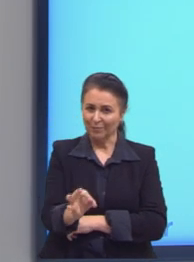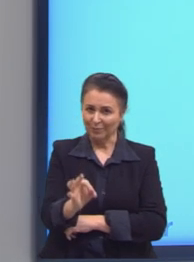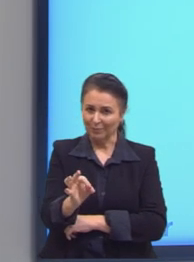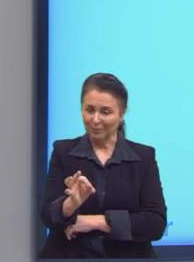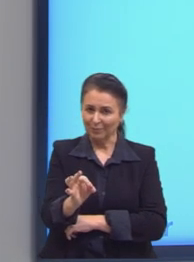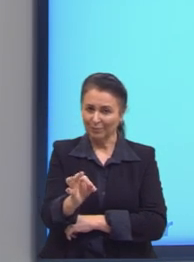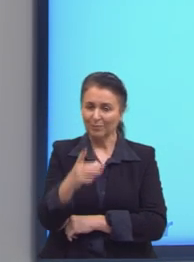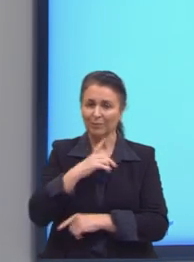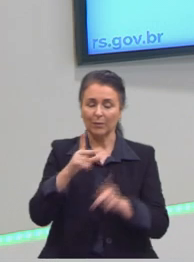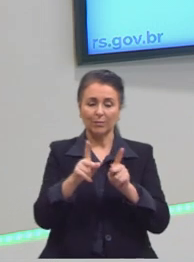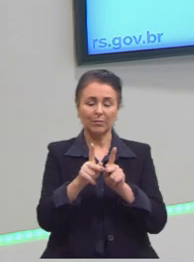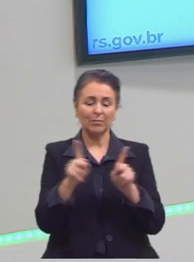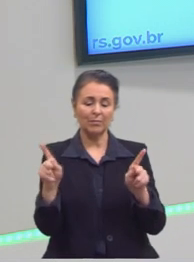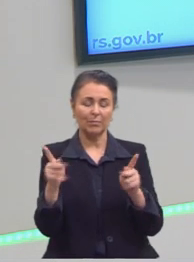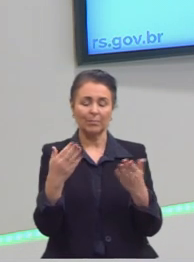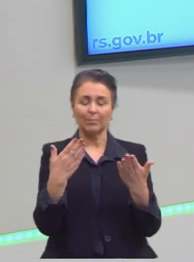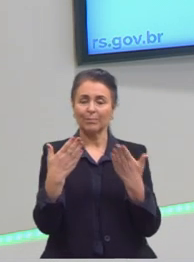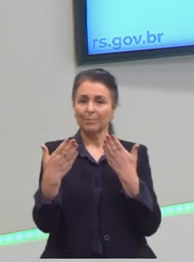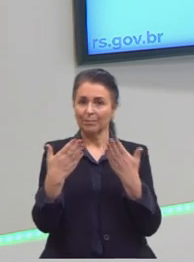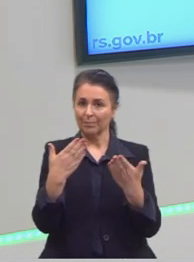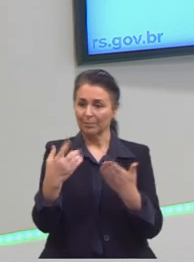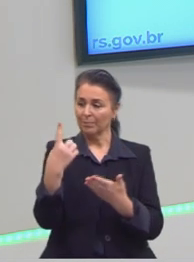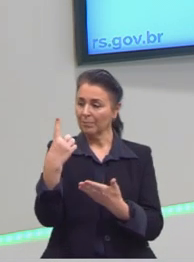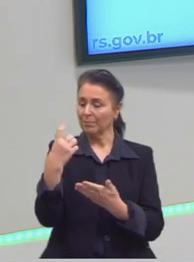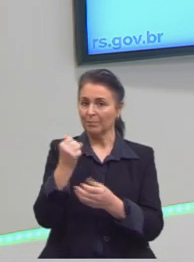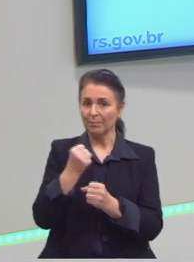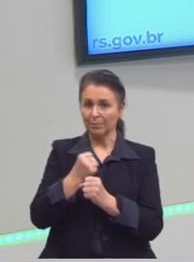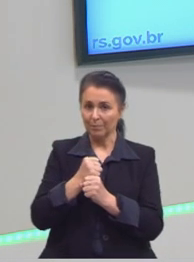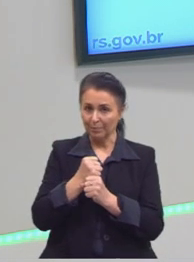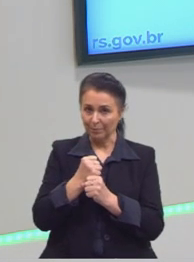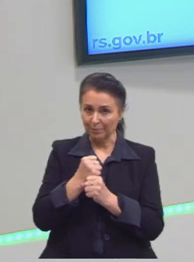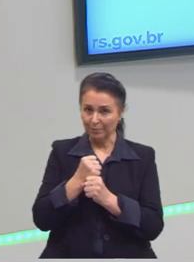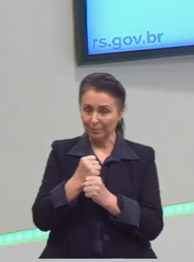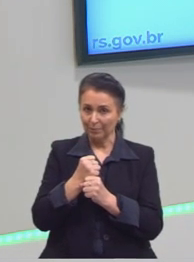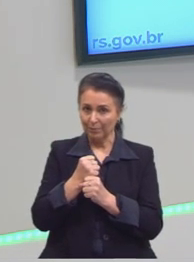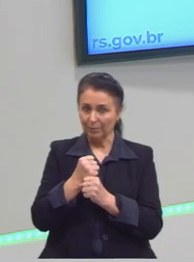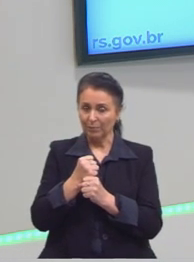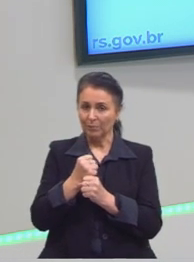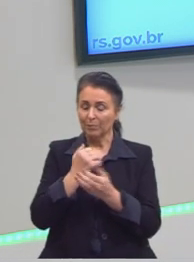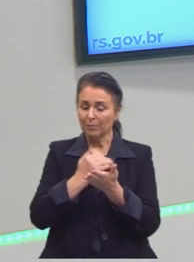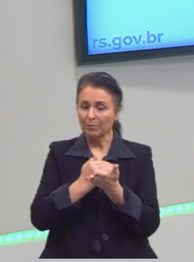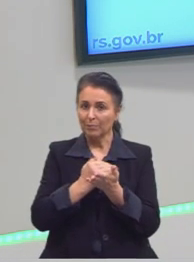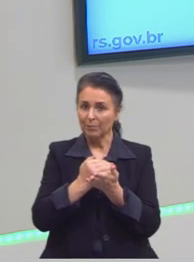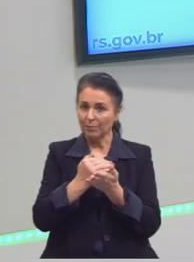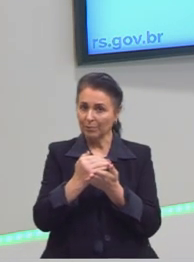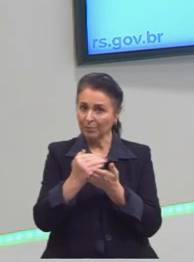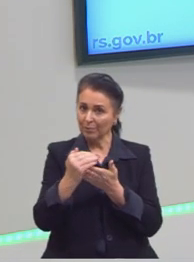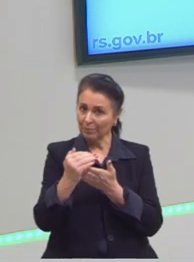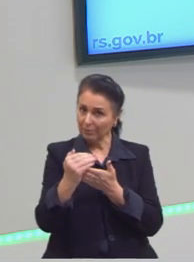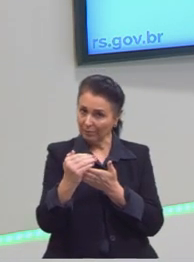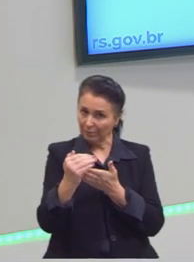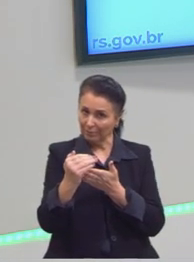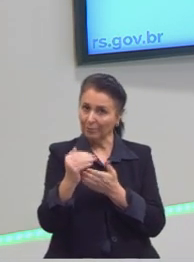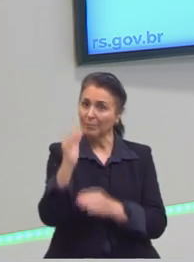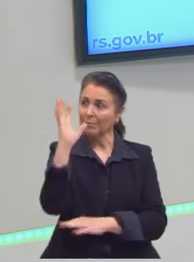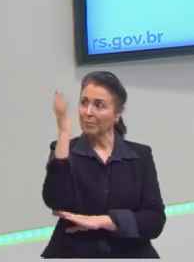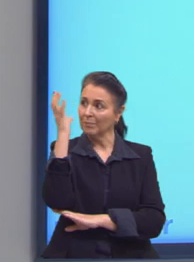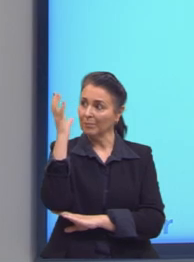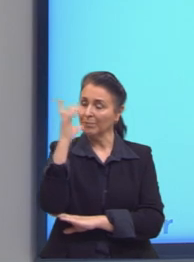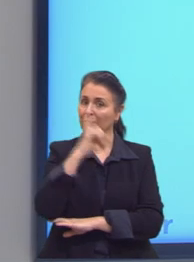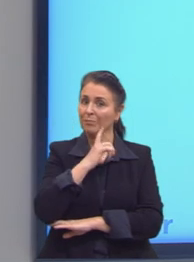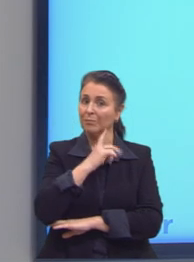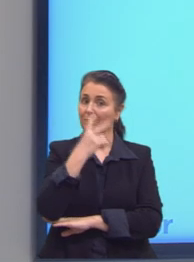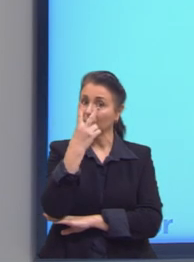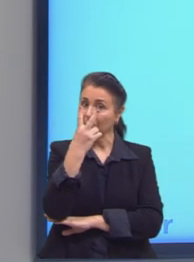bom, o período que eu vou analisar é de um ano, tá? A partir do instante que ela tinha dois anos e